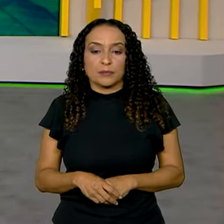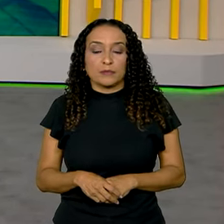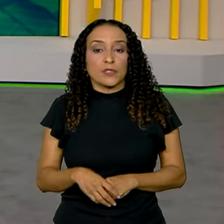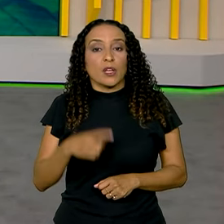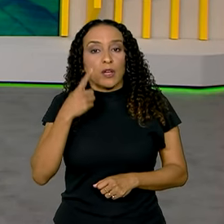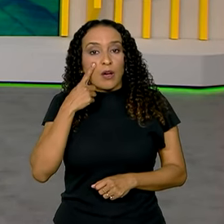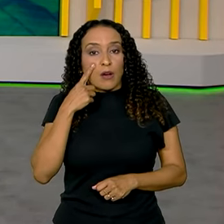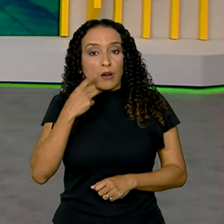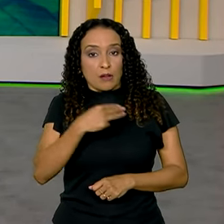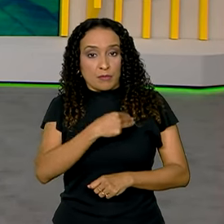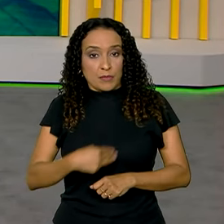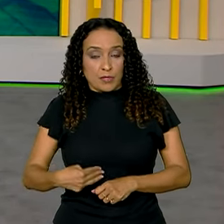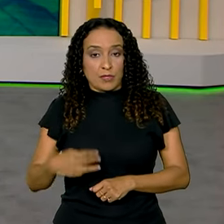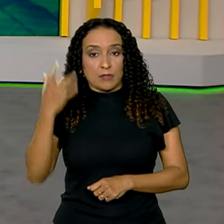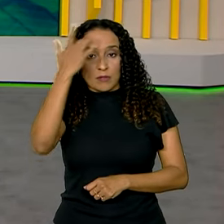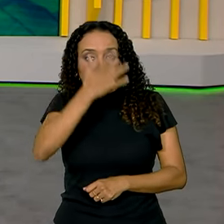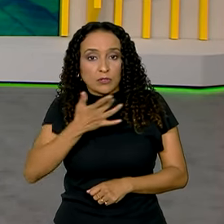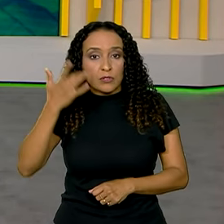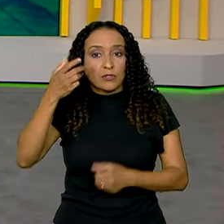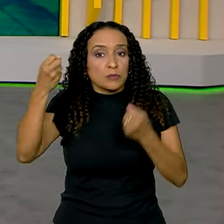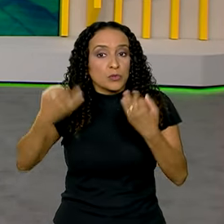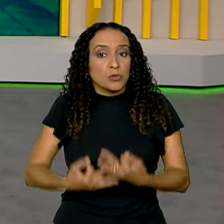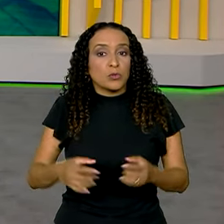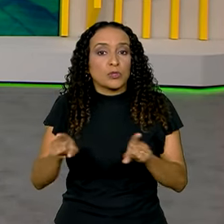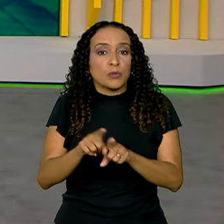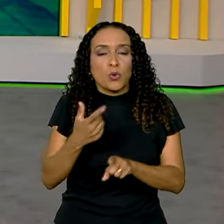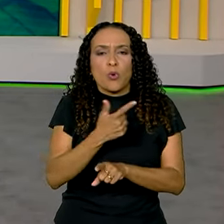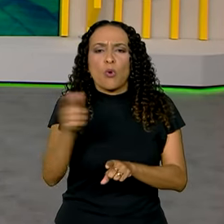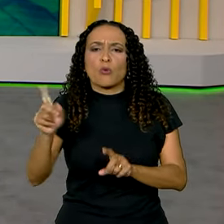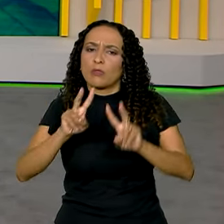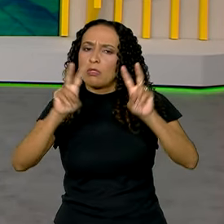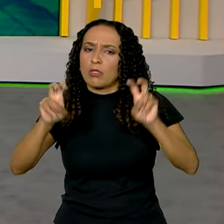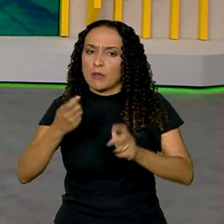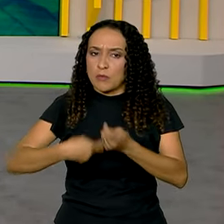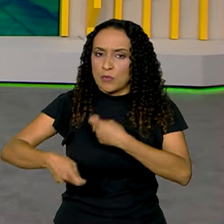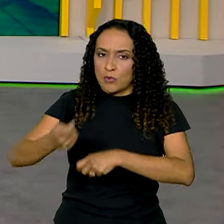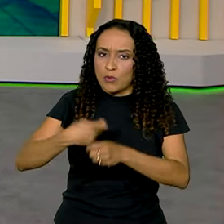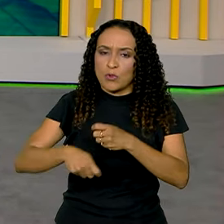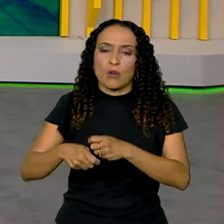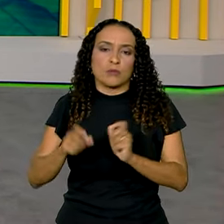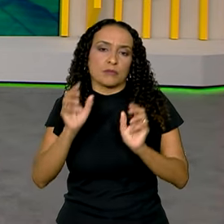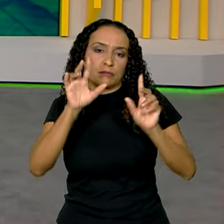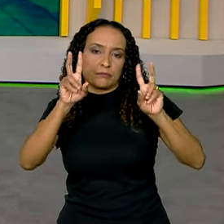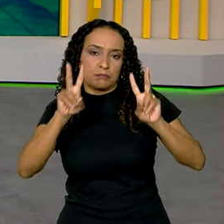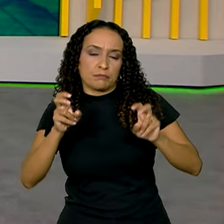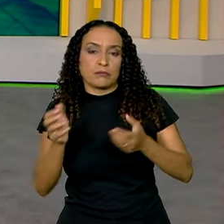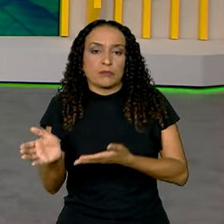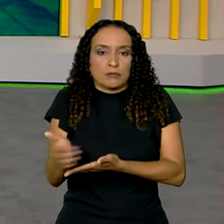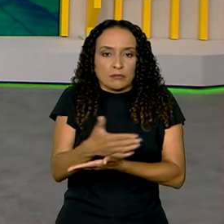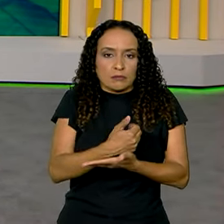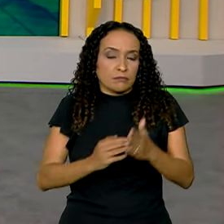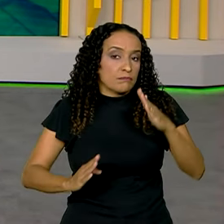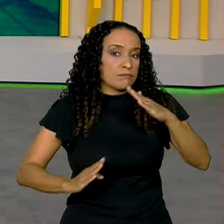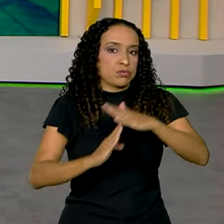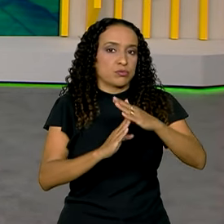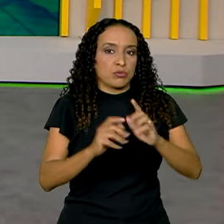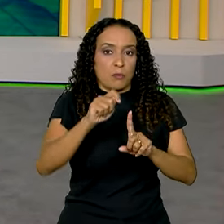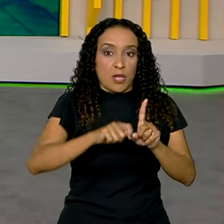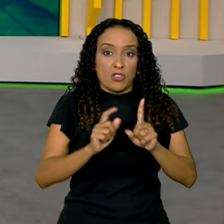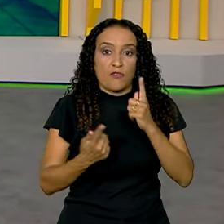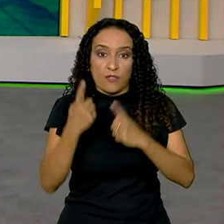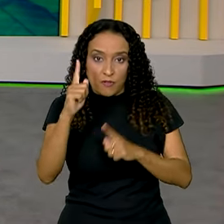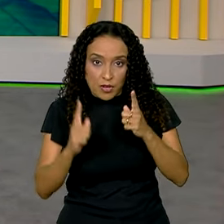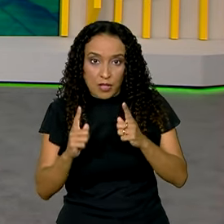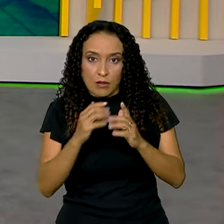E olha, o ministro da Fazenda, Fernando Haddad, falou também sobre outros temas econômicos, como a arrecadação recorde de fevereiro,